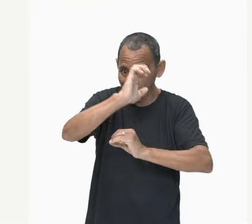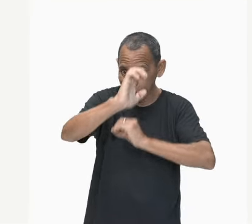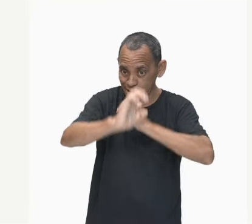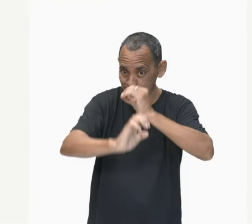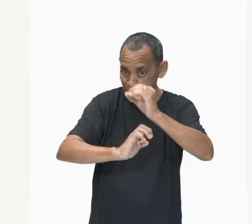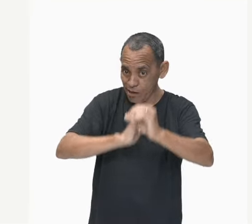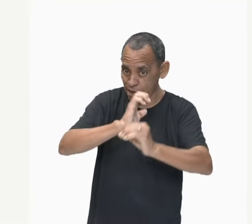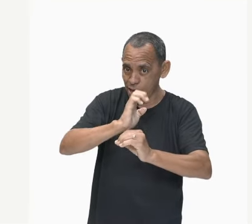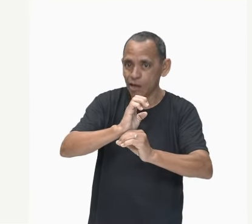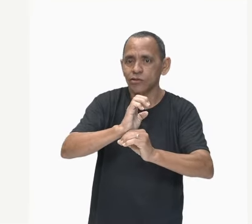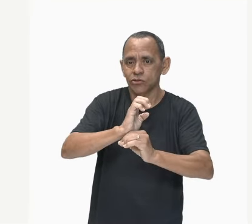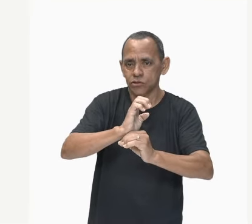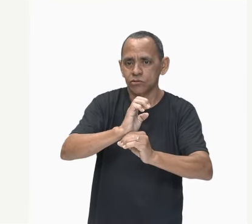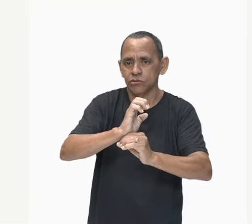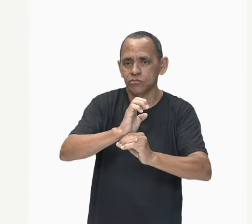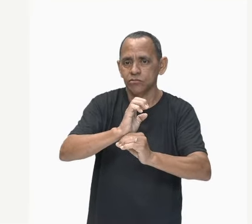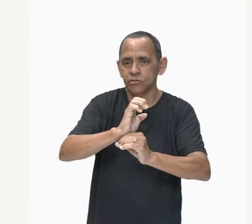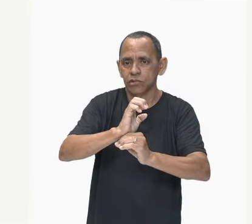a transferência